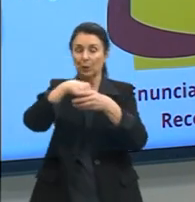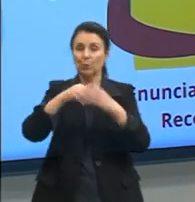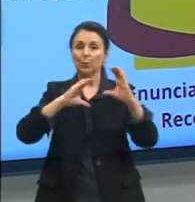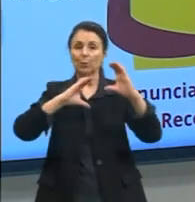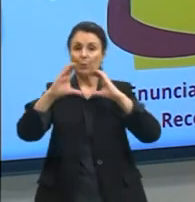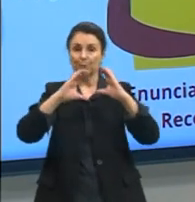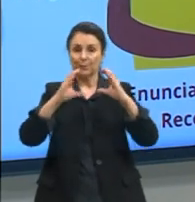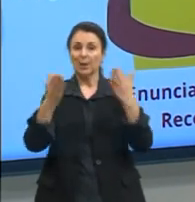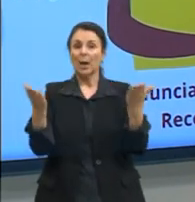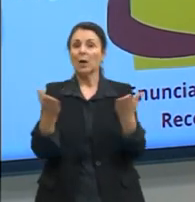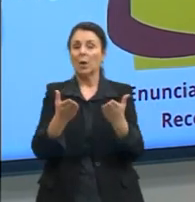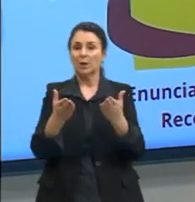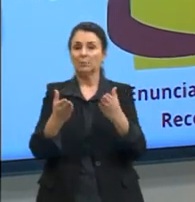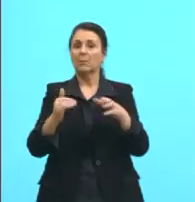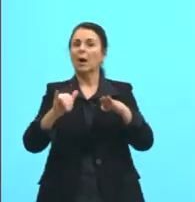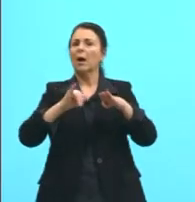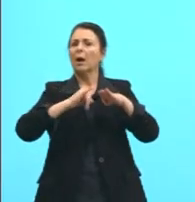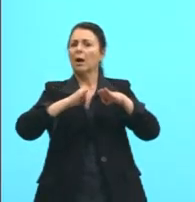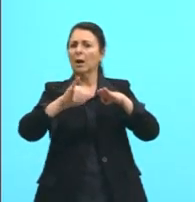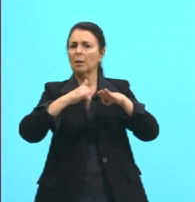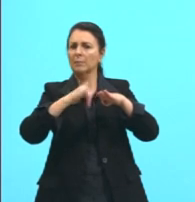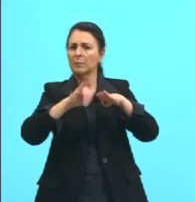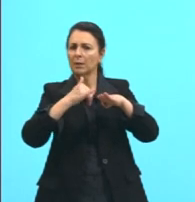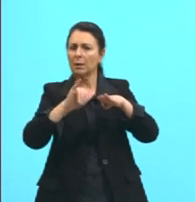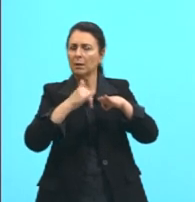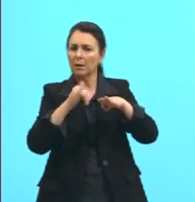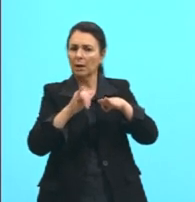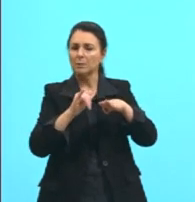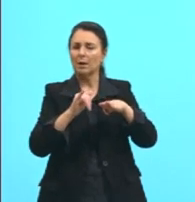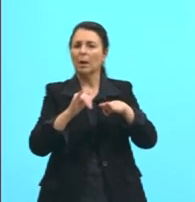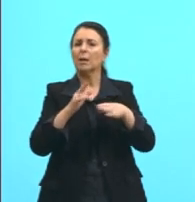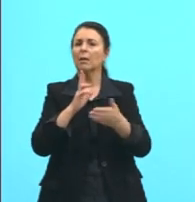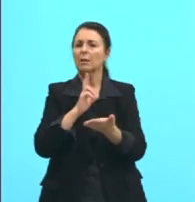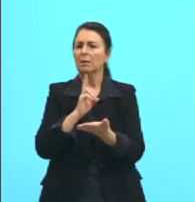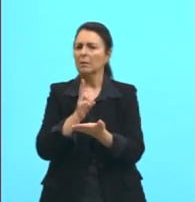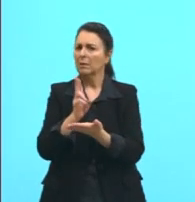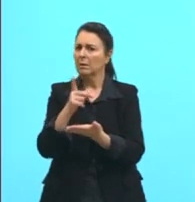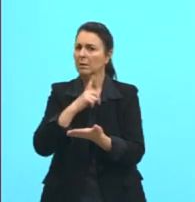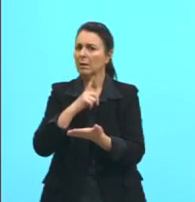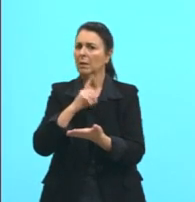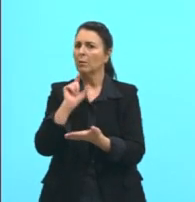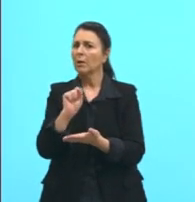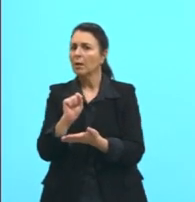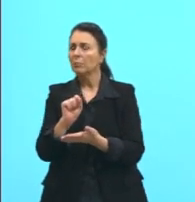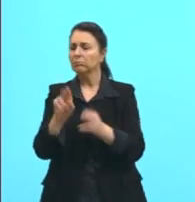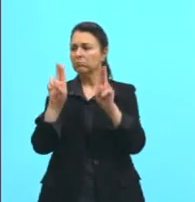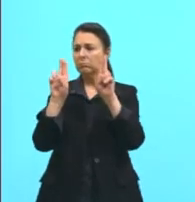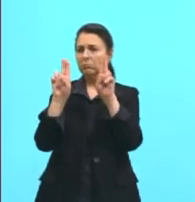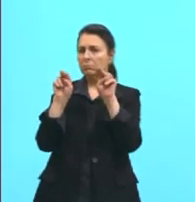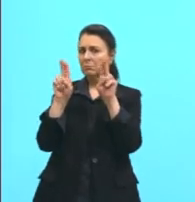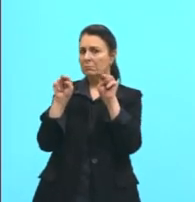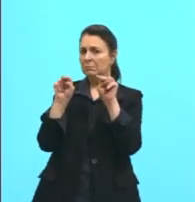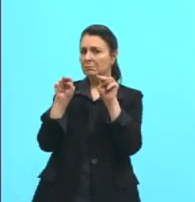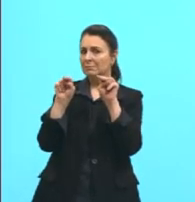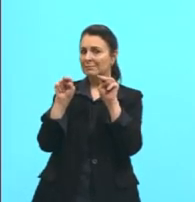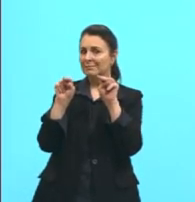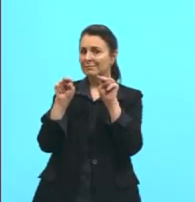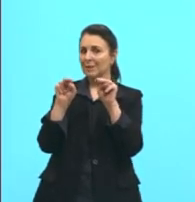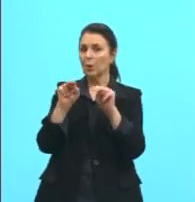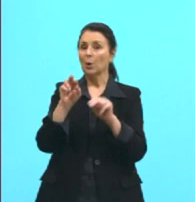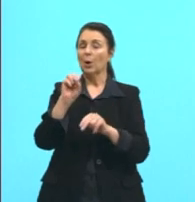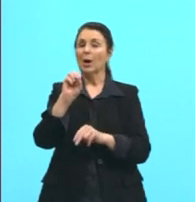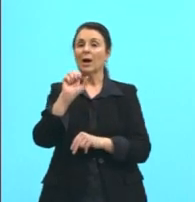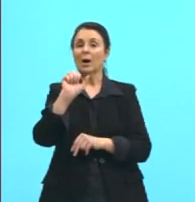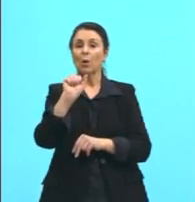Sobre a nossa mensagem, a nossa mensagem, ela sempre tem um assunto ou um referente. O que é